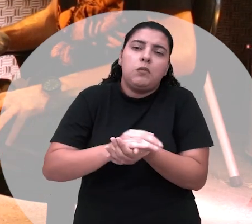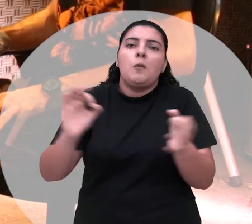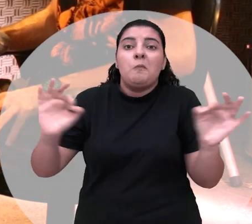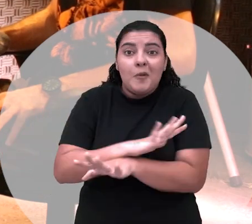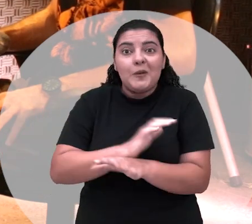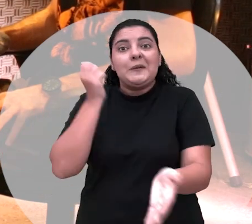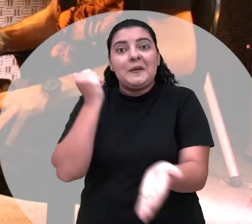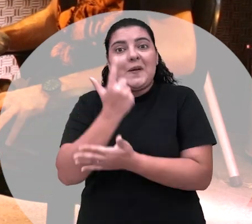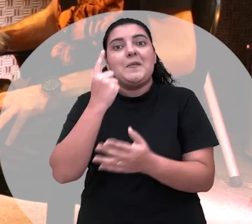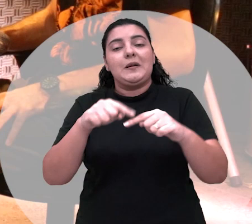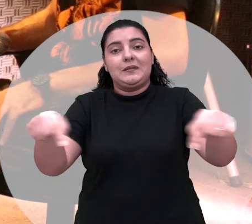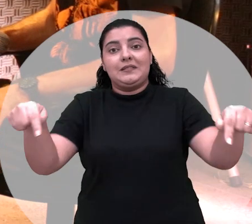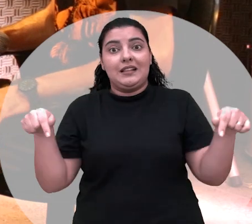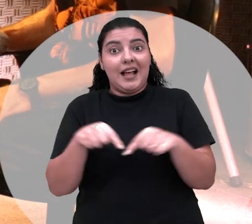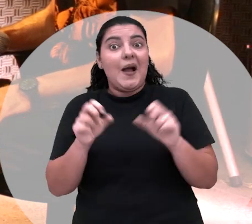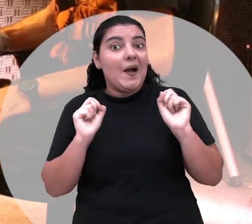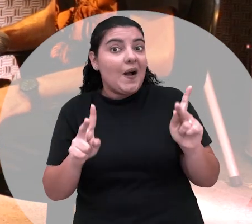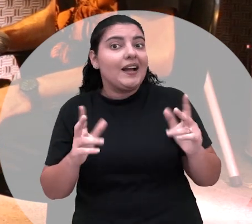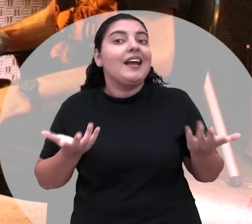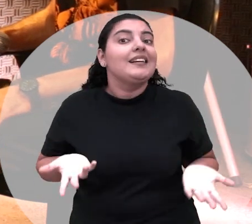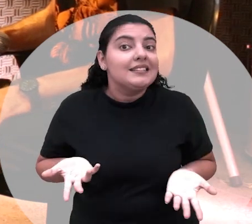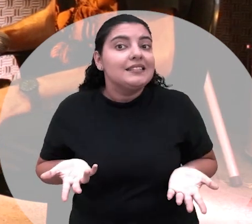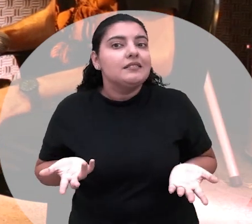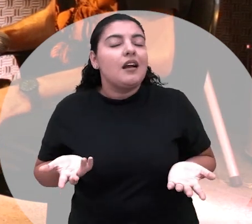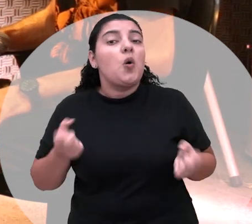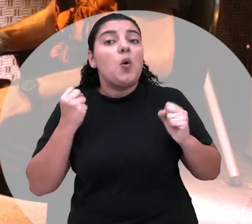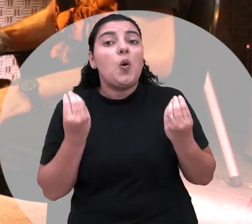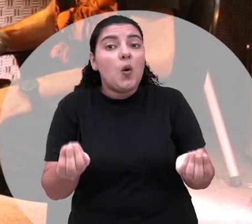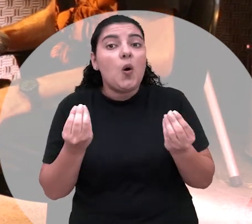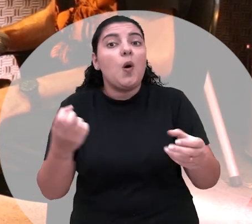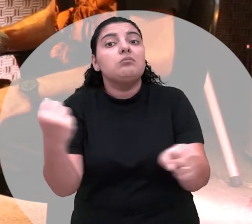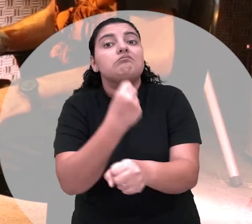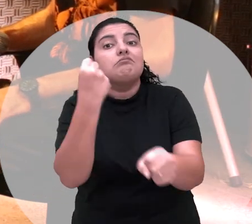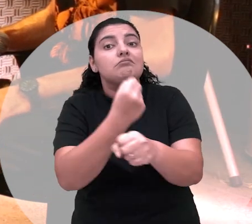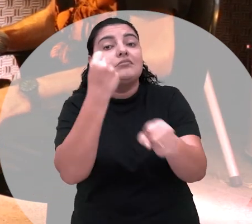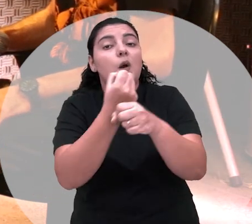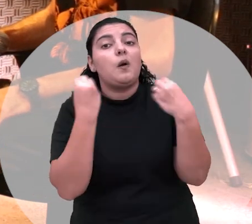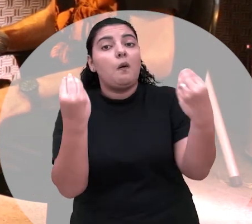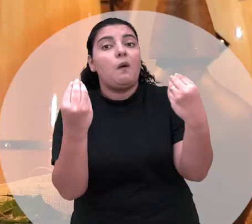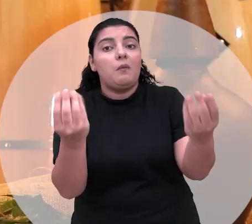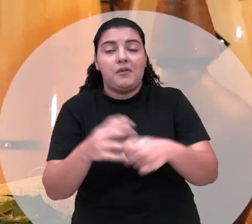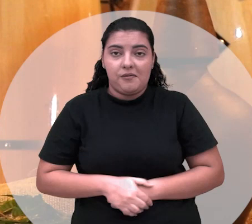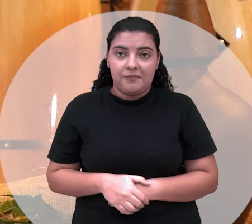e compramos o terreno. Isso é legal. Agora a gente não tem dinheiro nem pra comprar uma caixa de chiclete e tirar um tijolo.